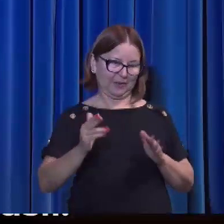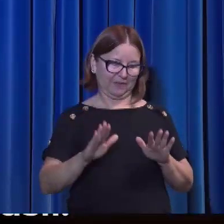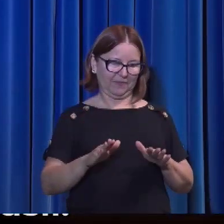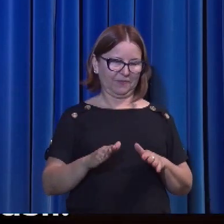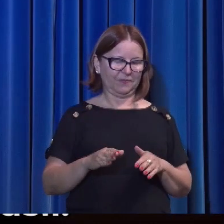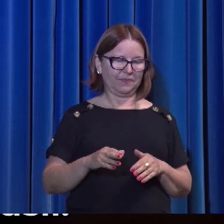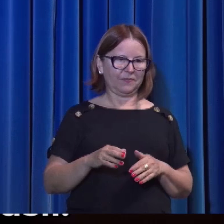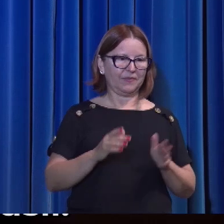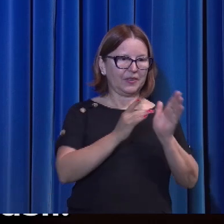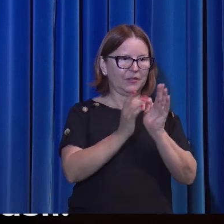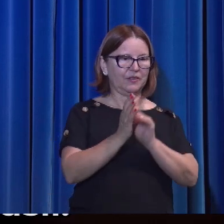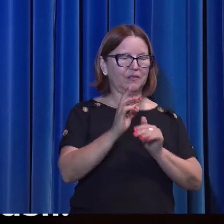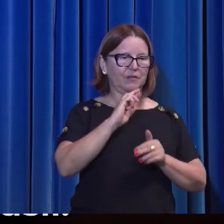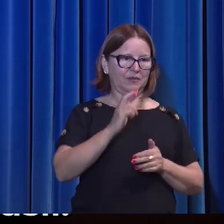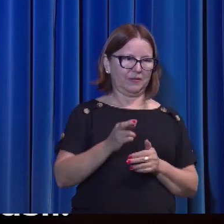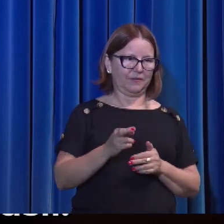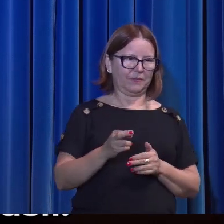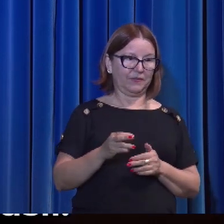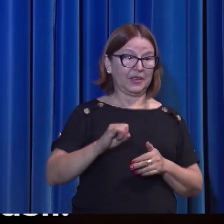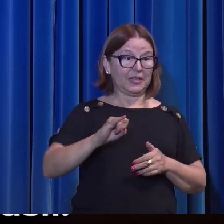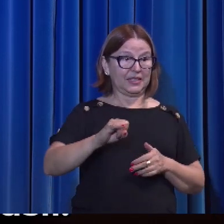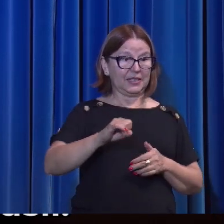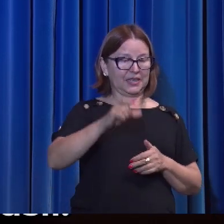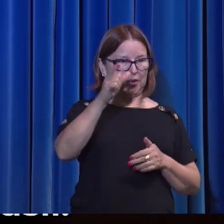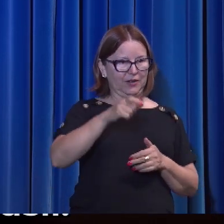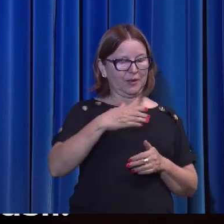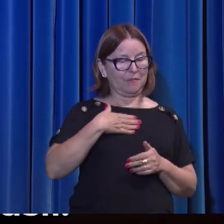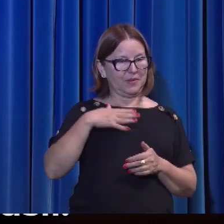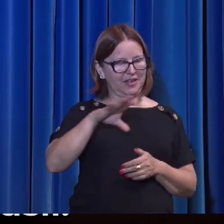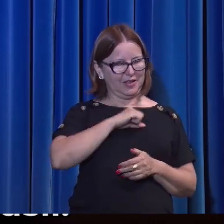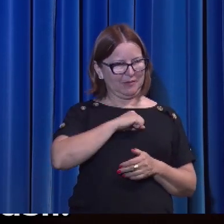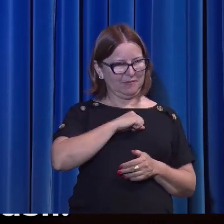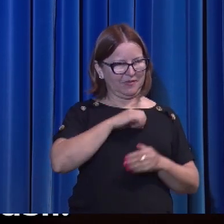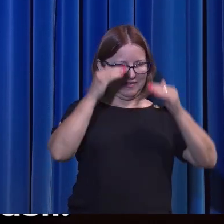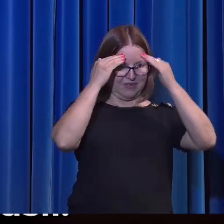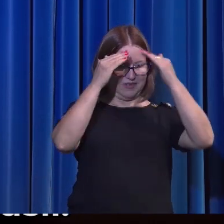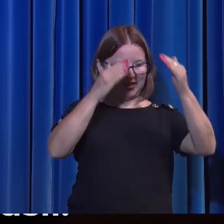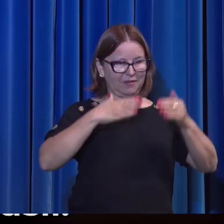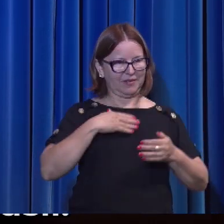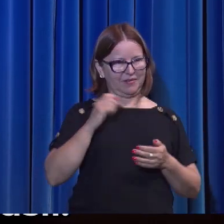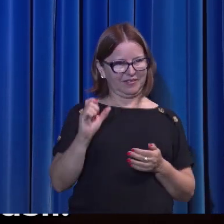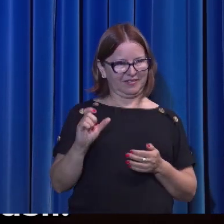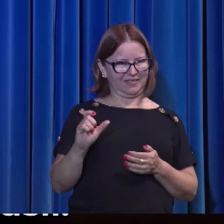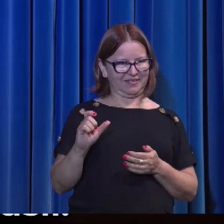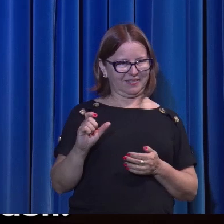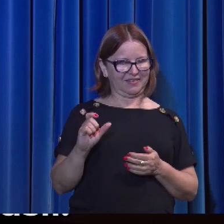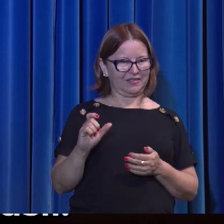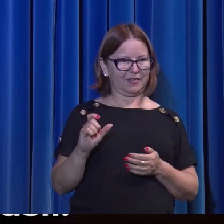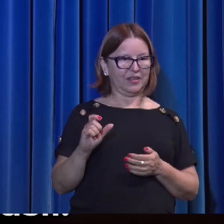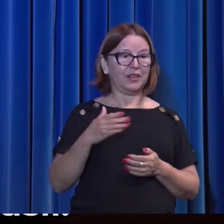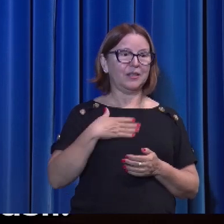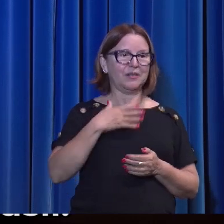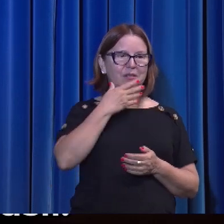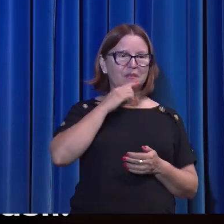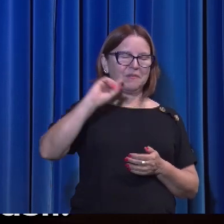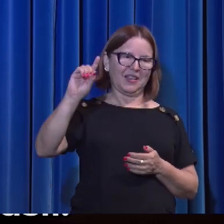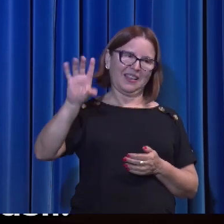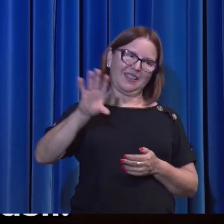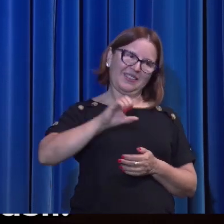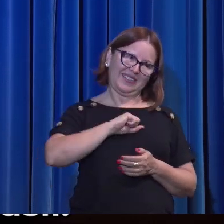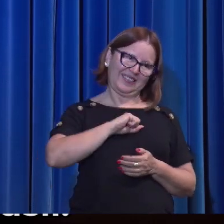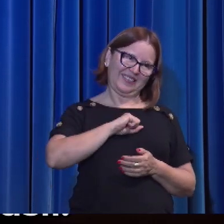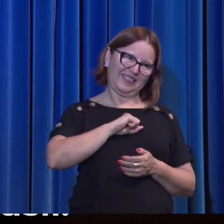Respondeu-lhe Jesus, se alguém me ama, guardará a minha palavra, e meu pai o amará,